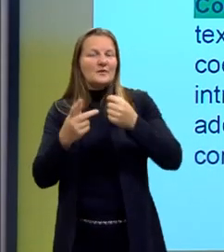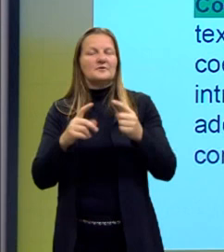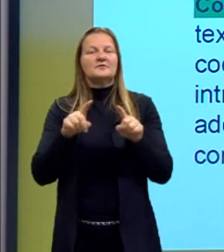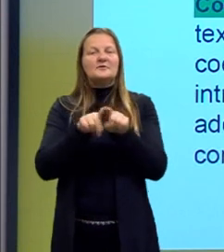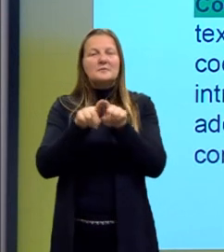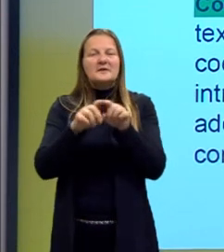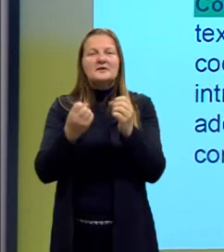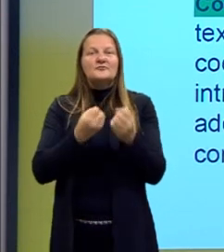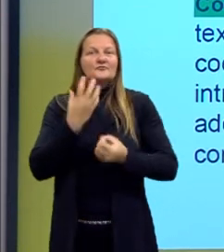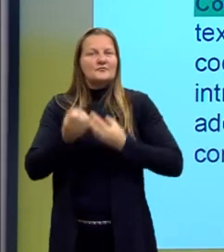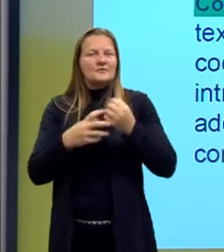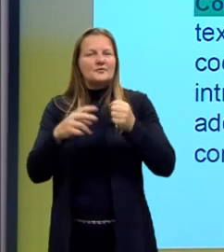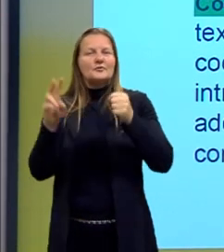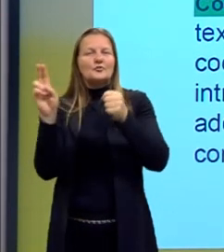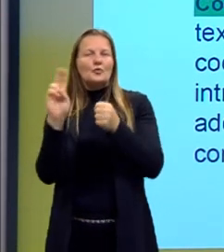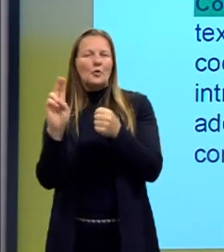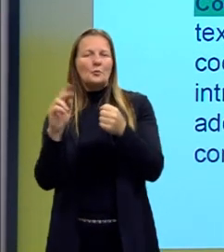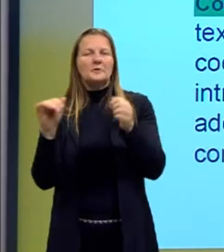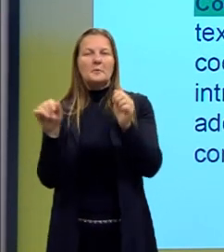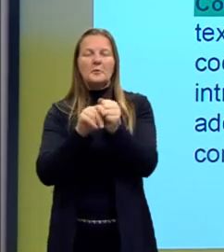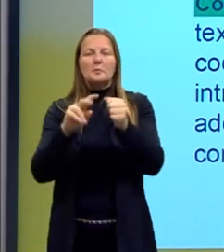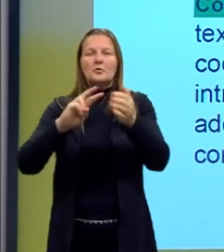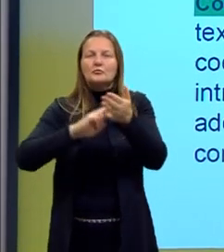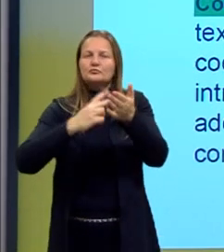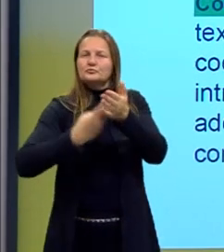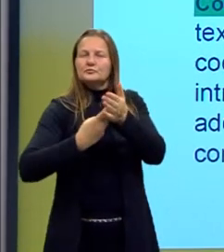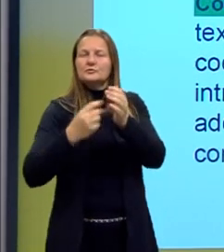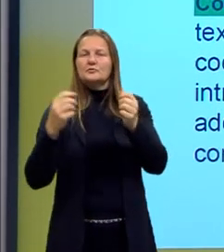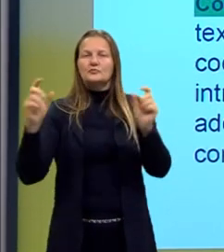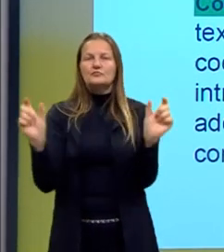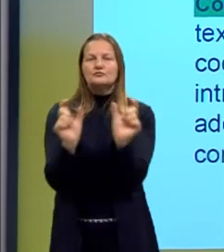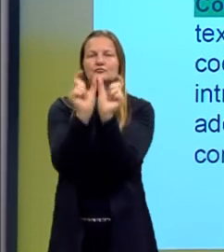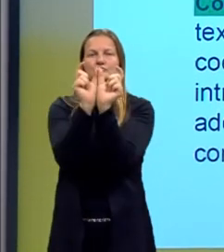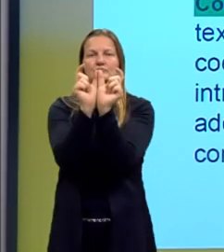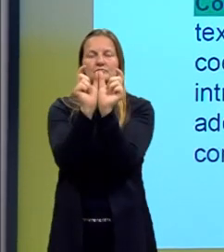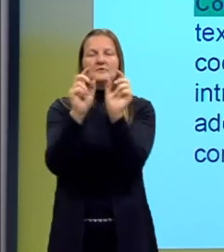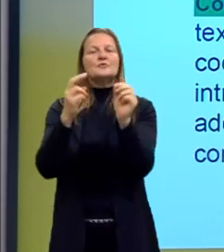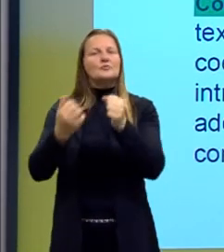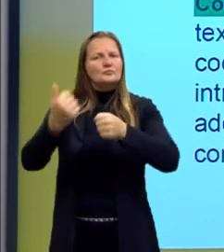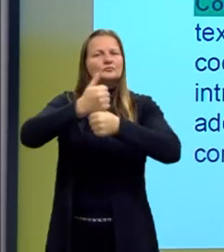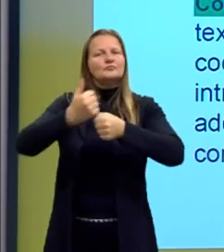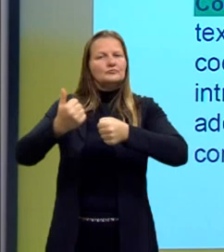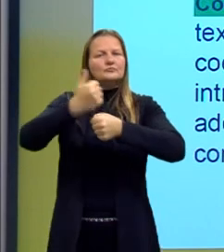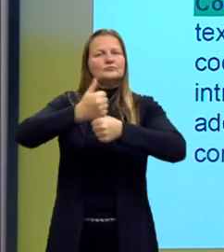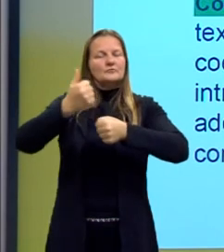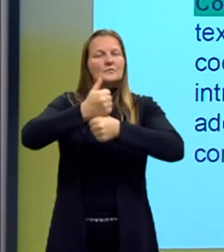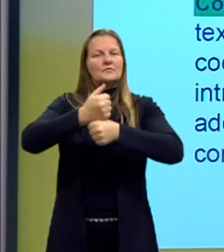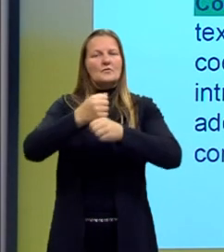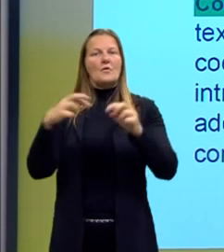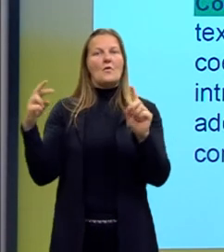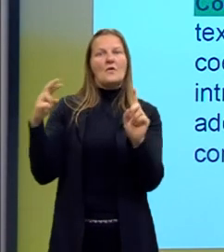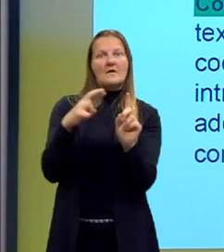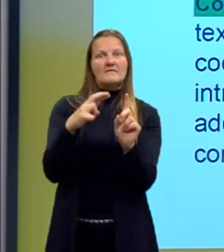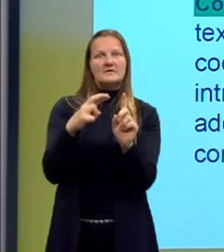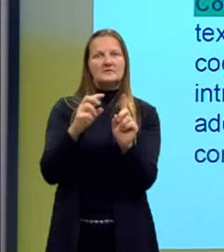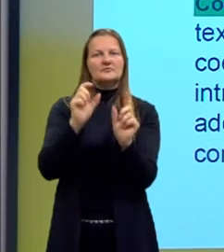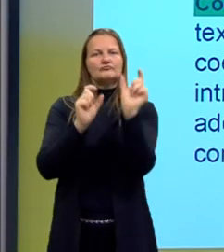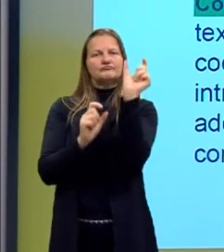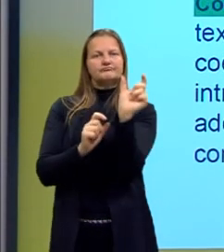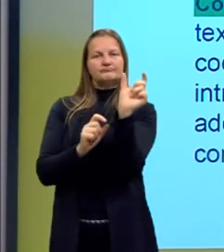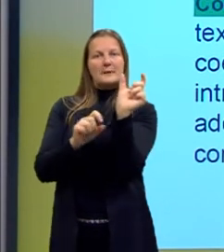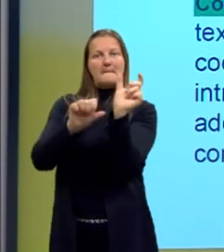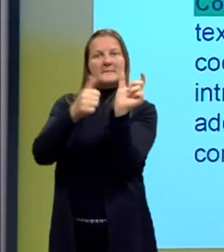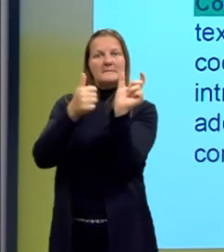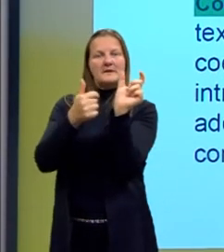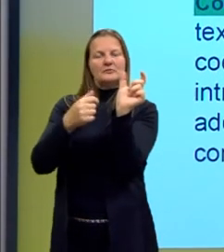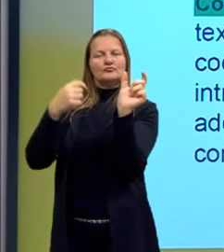expressões, nominais, sinônimos, e outros elementos que substituem o referente mencionado primeiro.